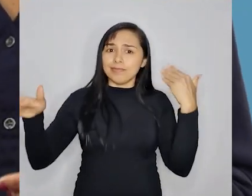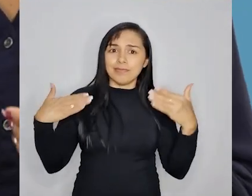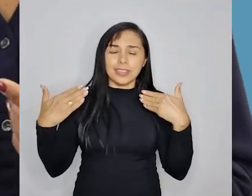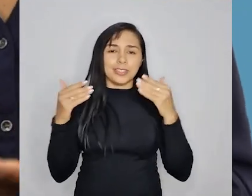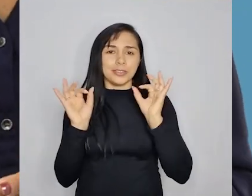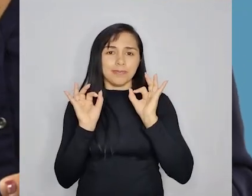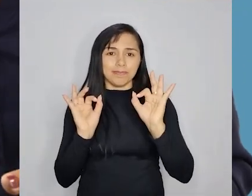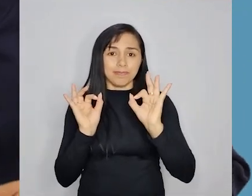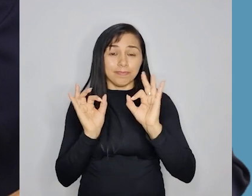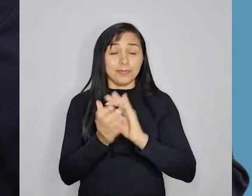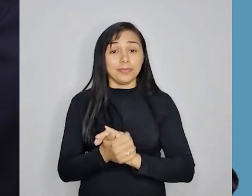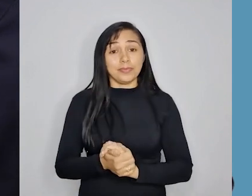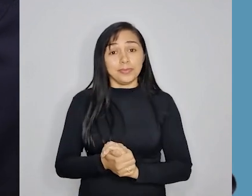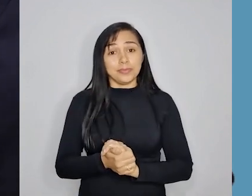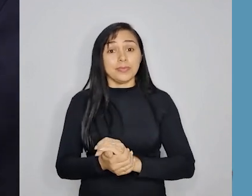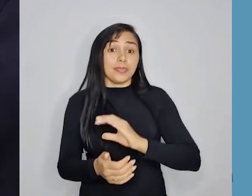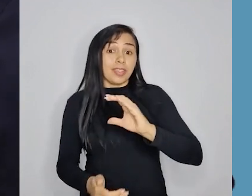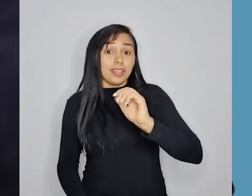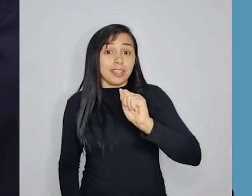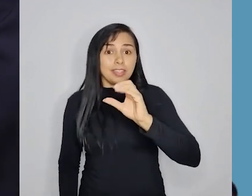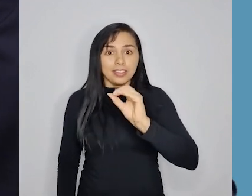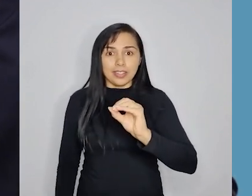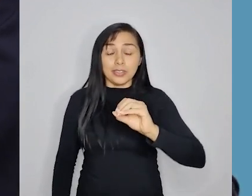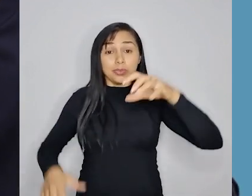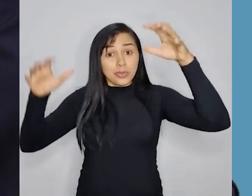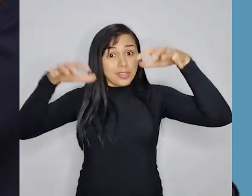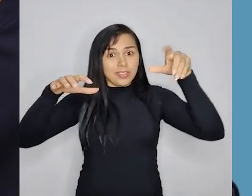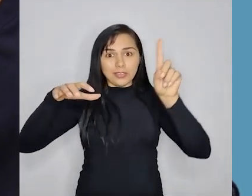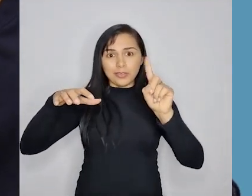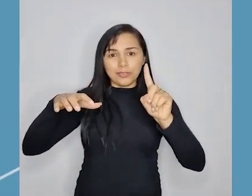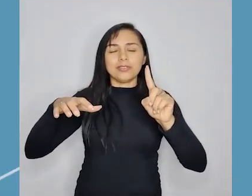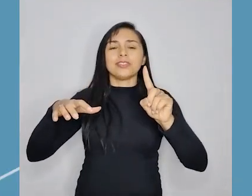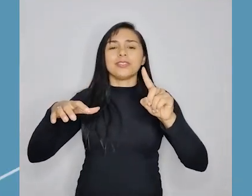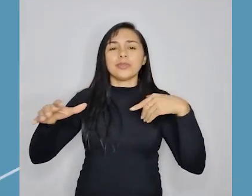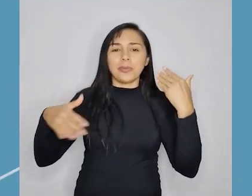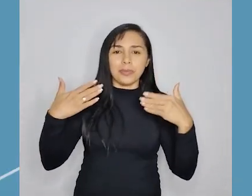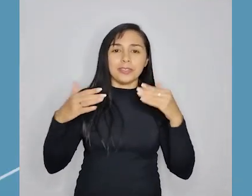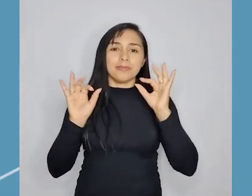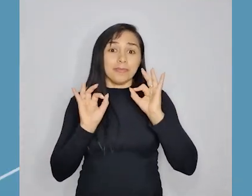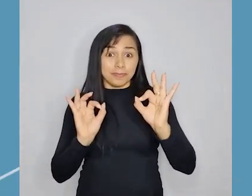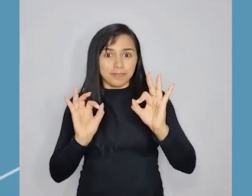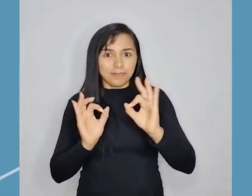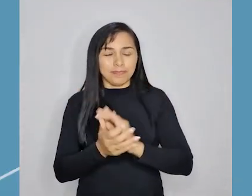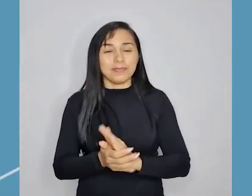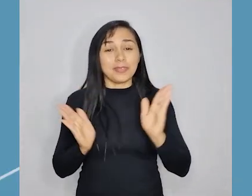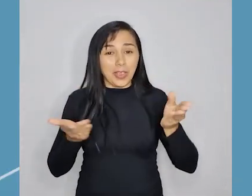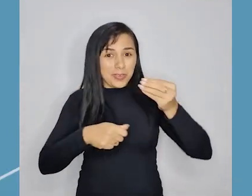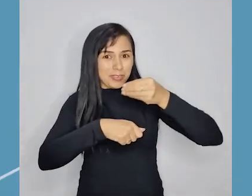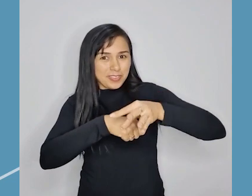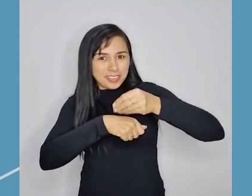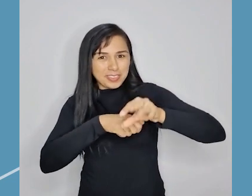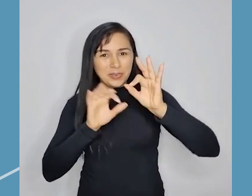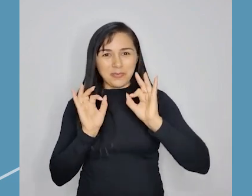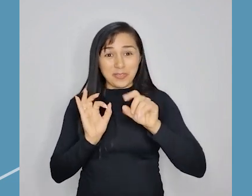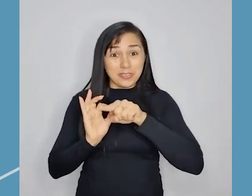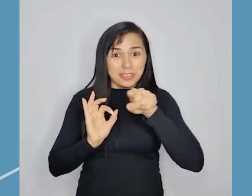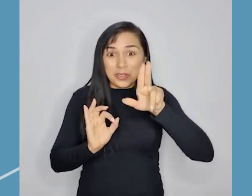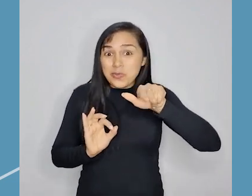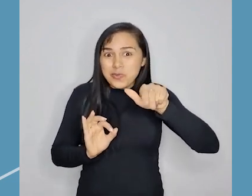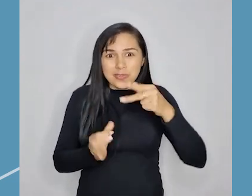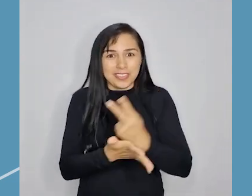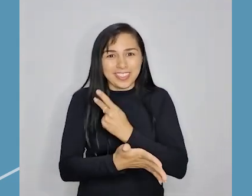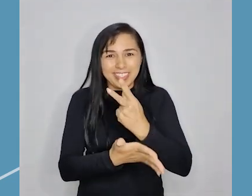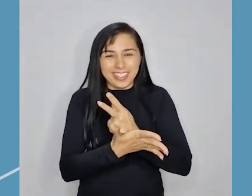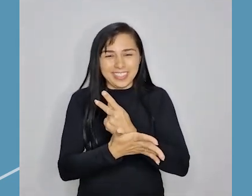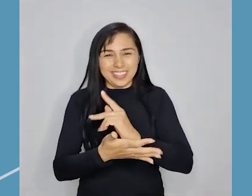Caso não fosse a chuva, o passeio teria sido ótimo. Agora, eu vou te dar a dica de milhões para você nunca